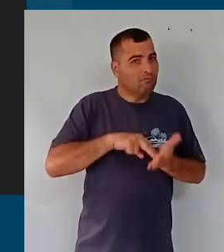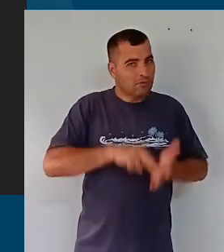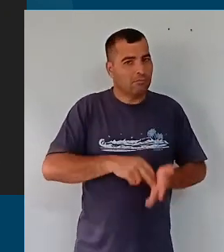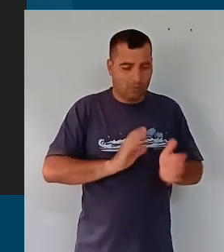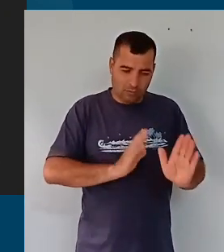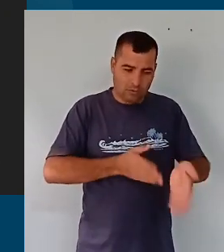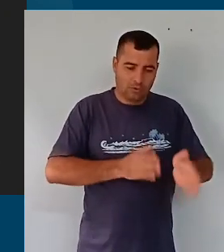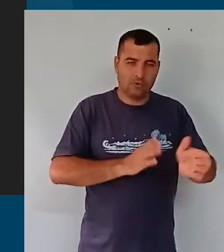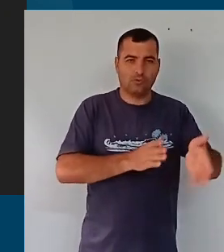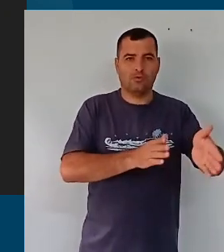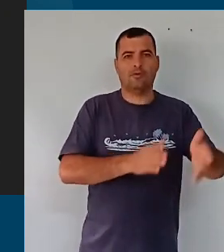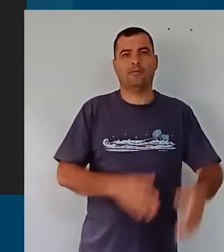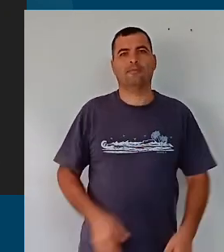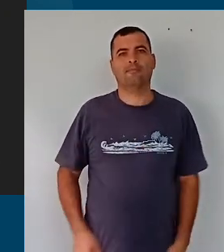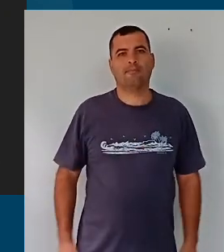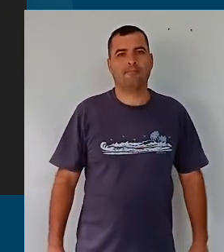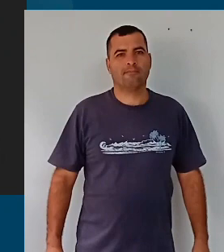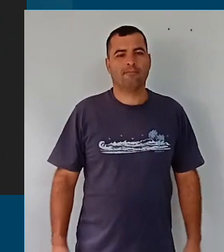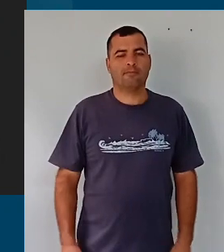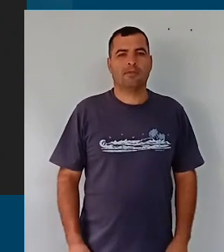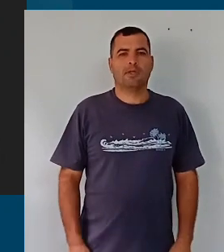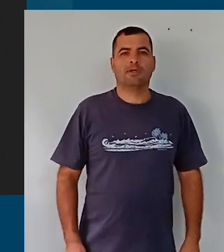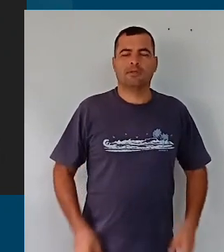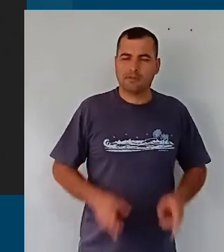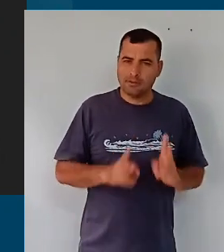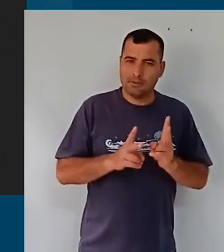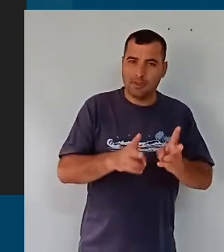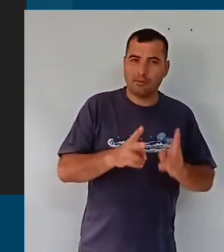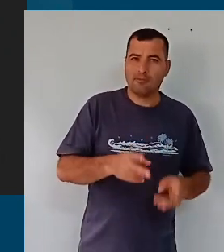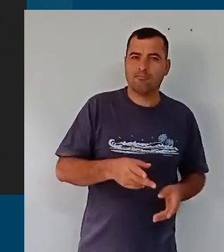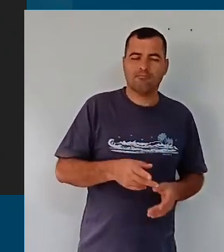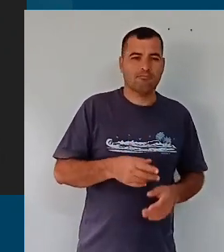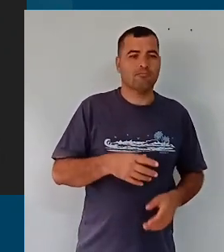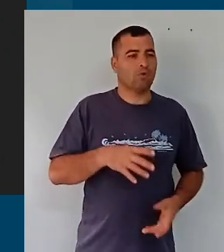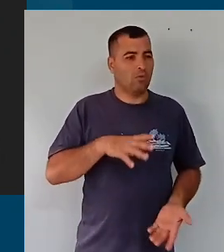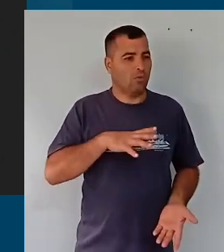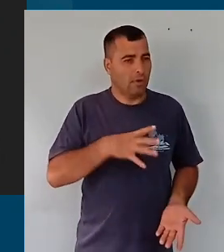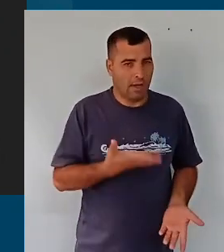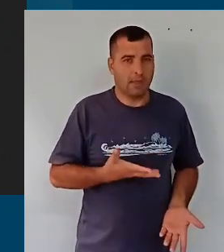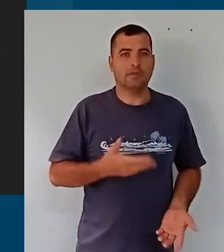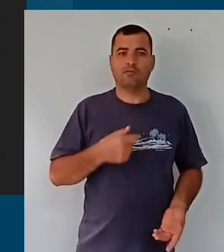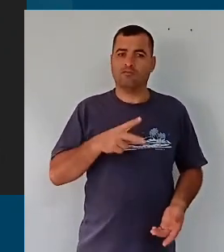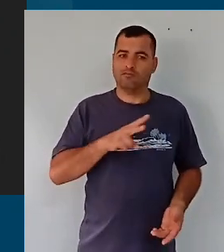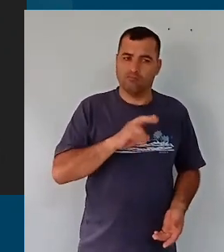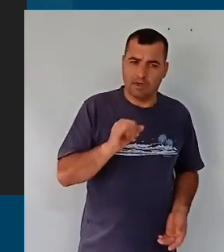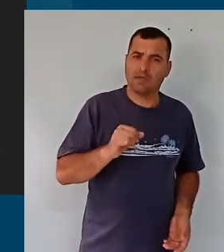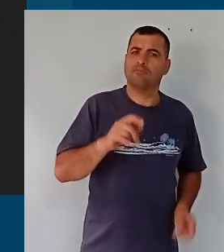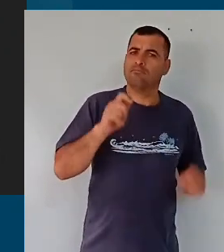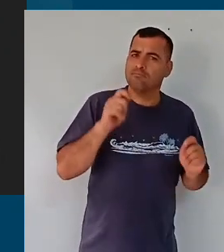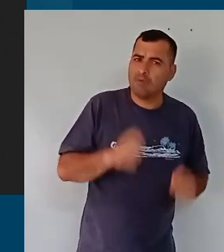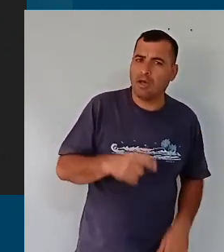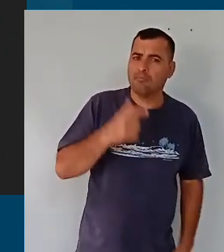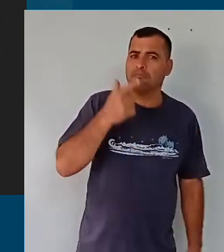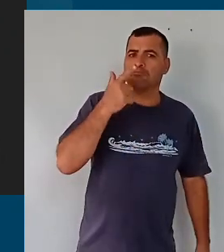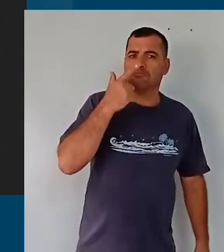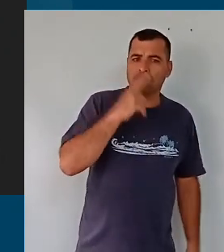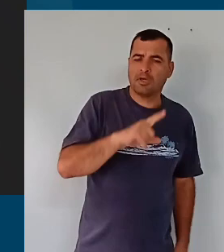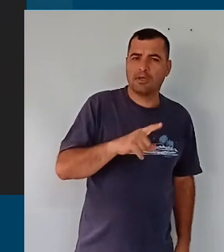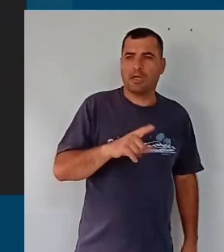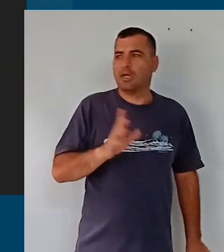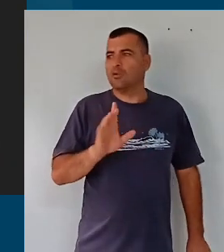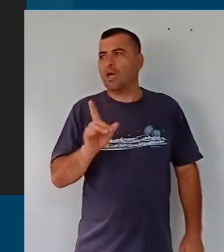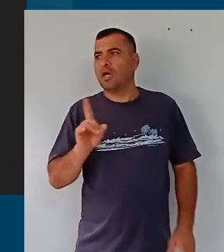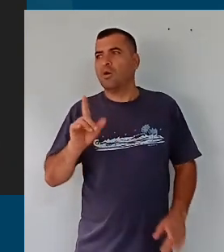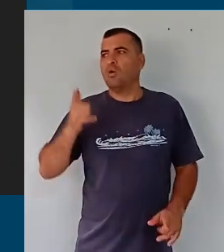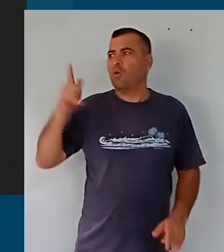firmes, não, em momento nenhum, houve uma nuvem sobre nós, sobre, ah, vamos para